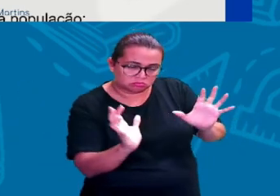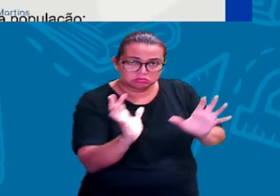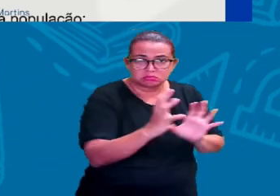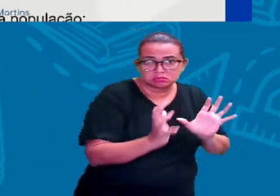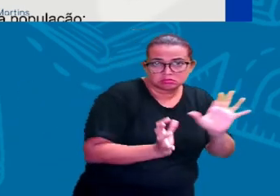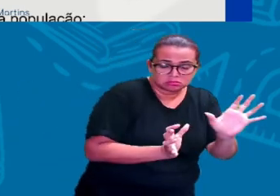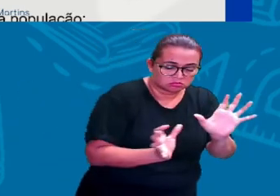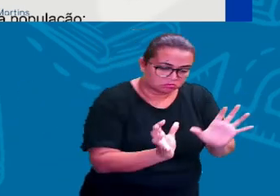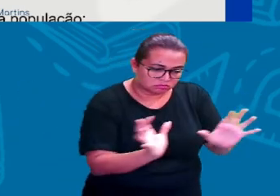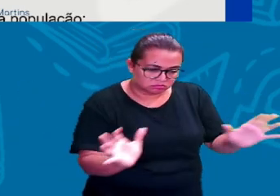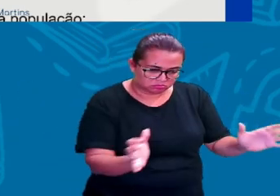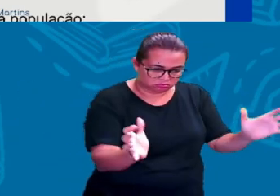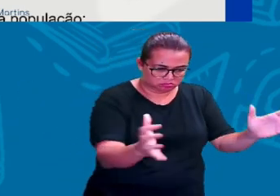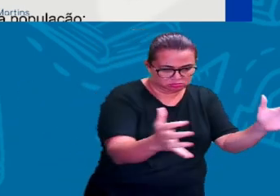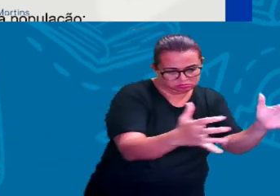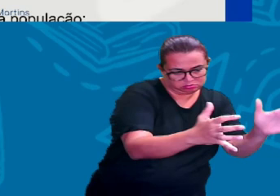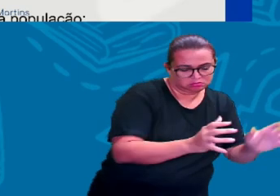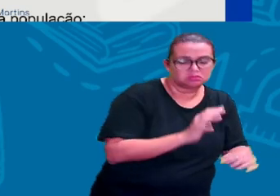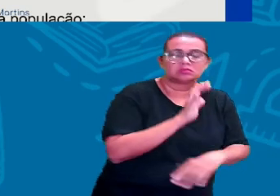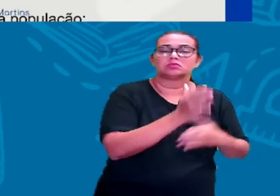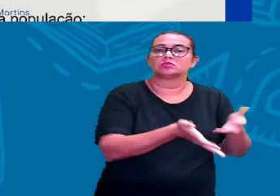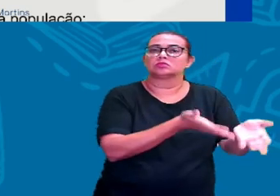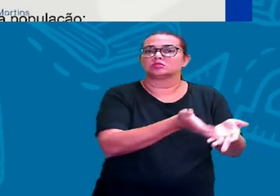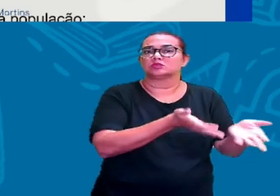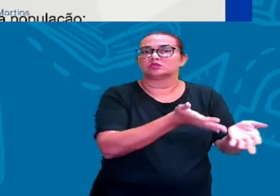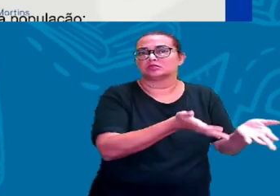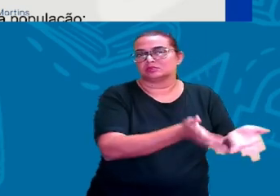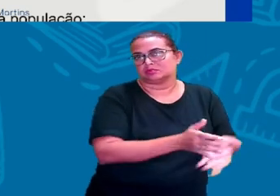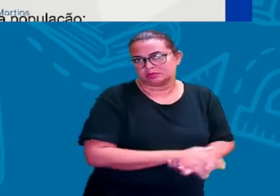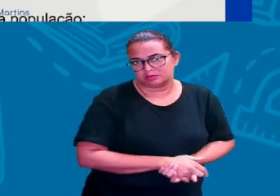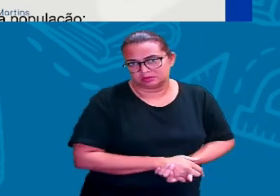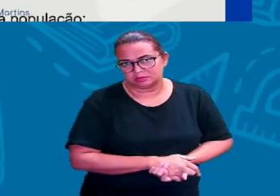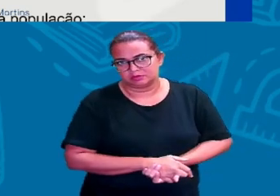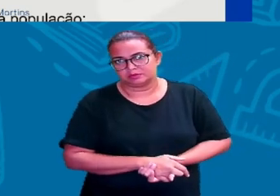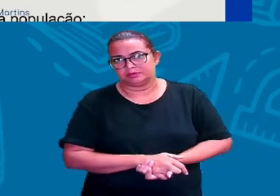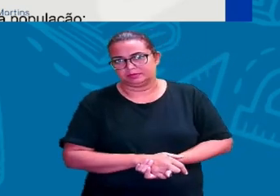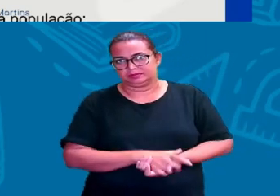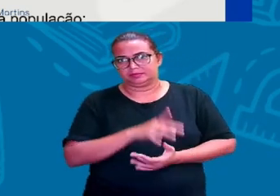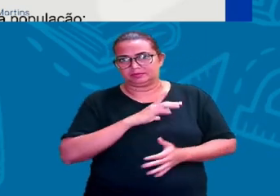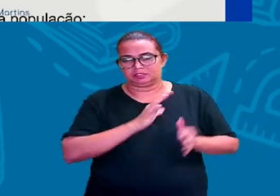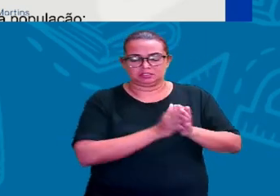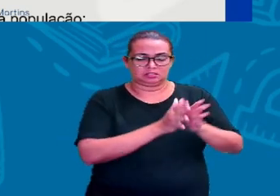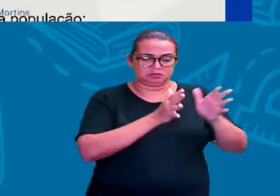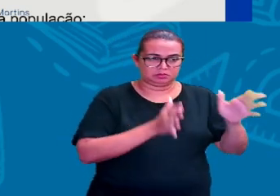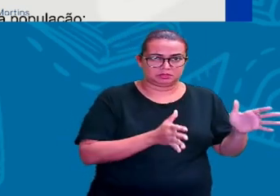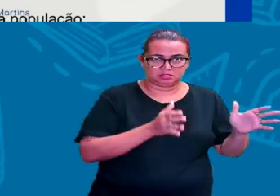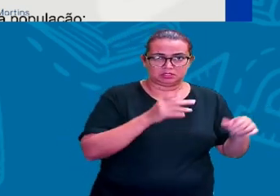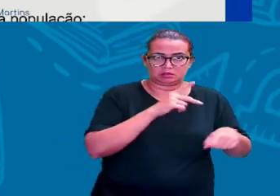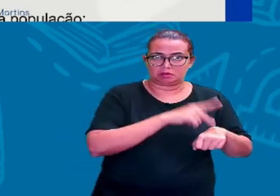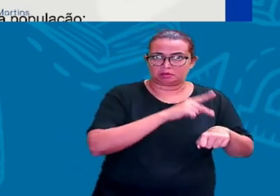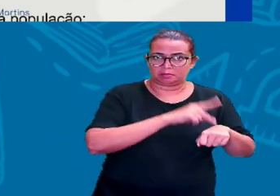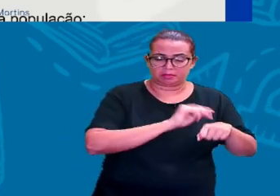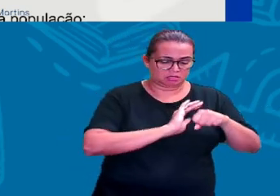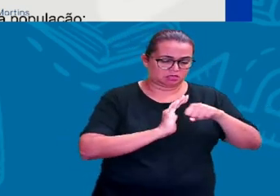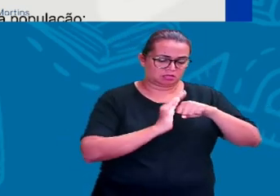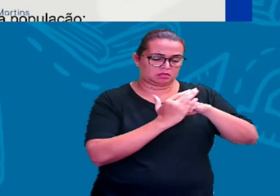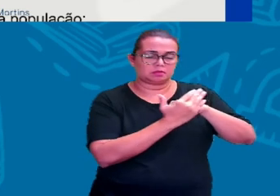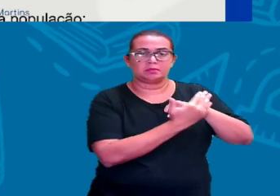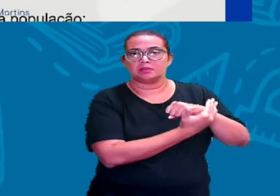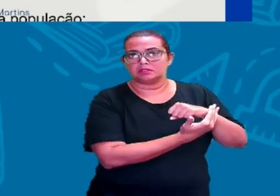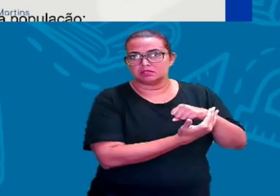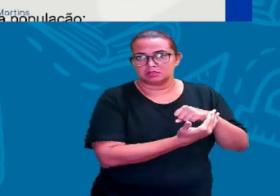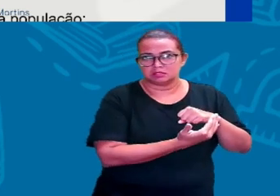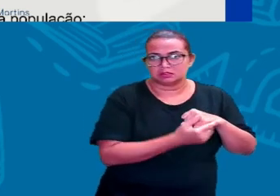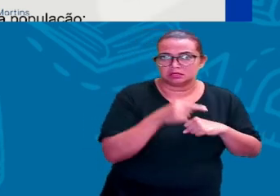E aí o destaque para esse período, do período neolítico, né? Da idade da pedra polida, é que ele é